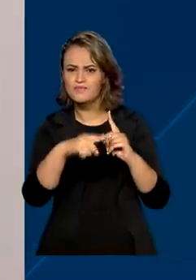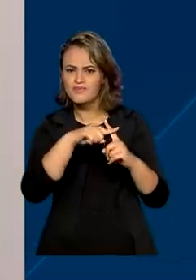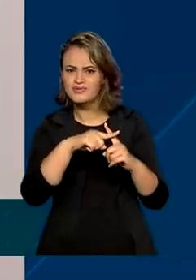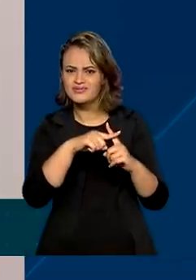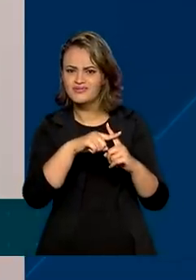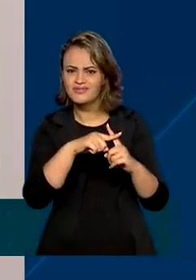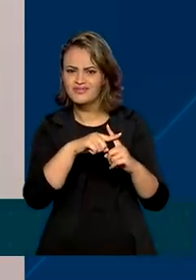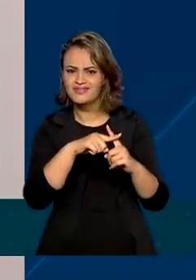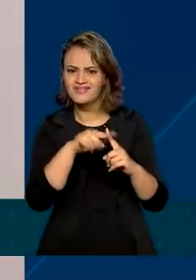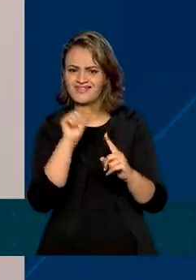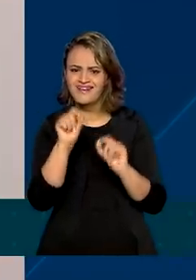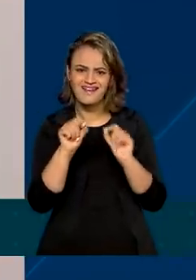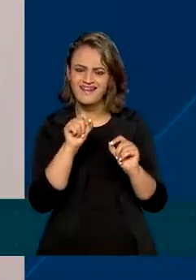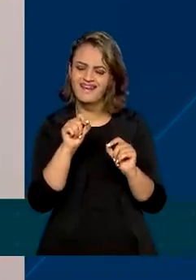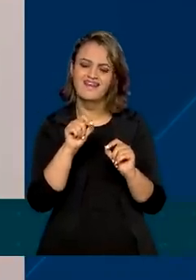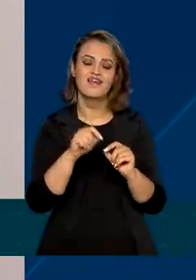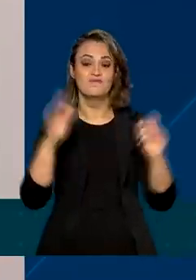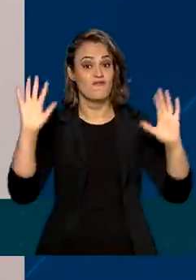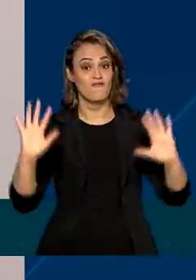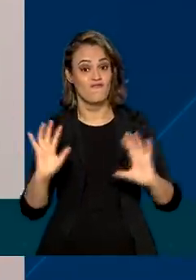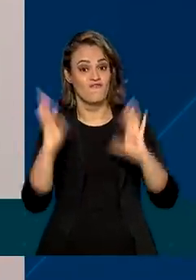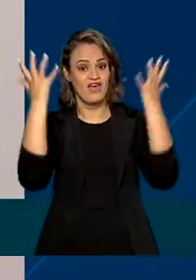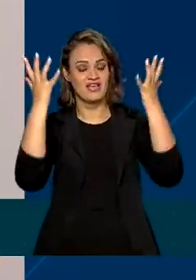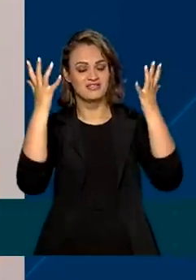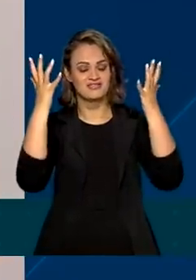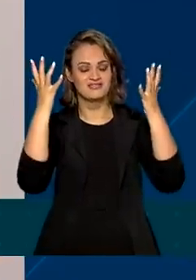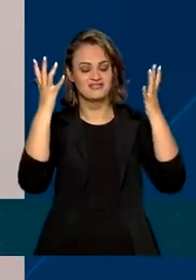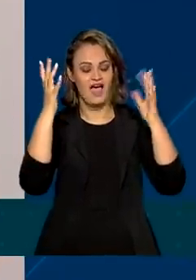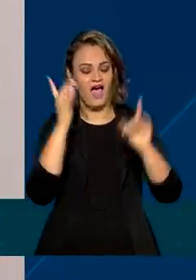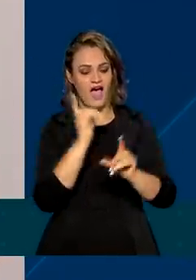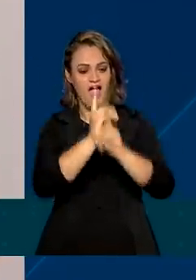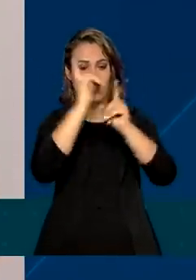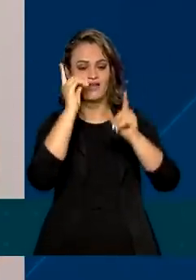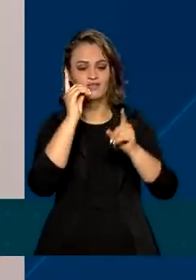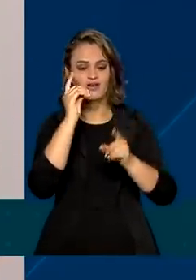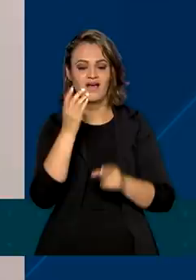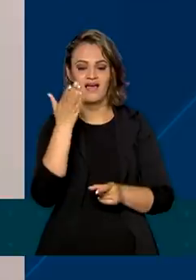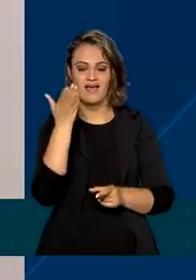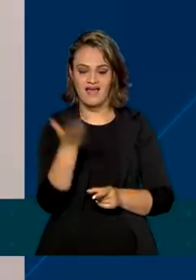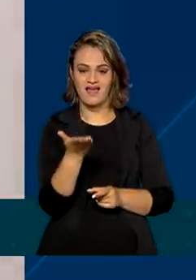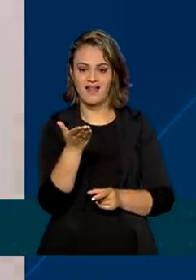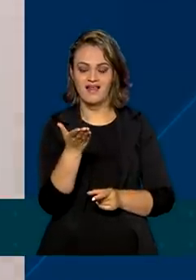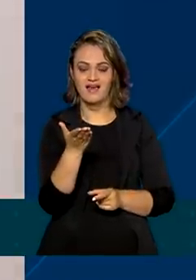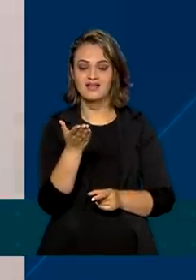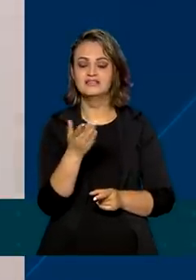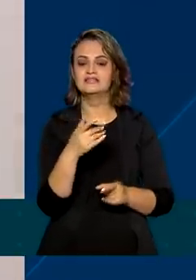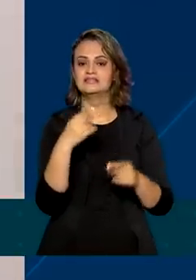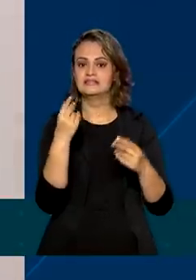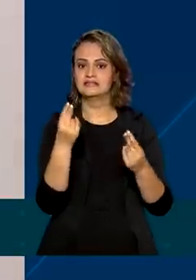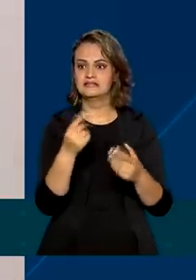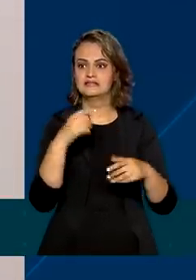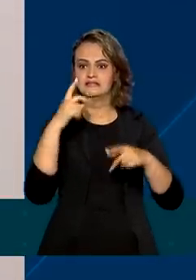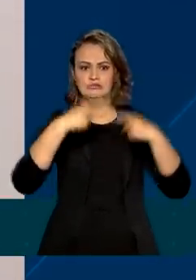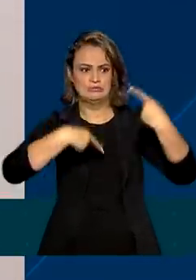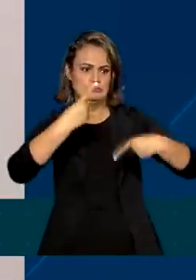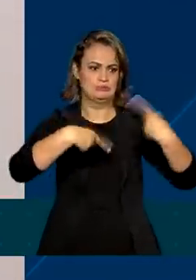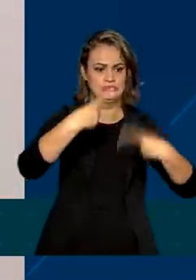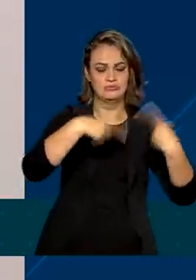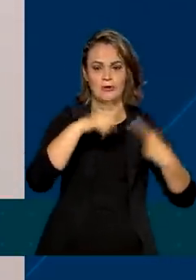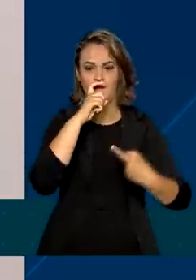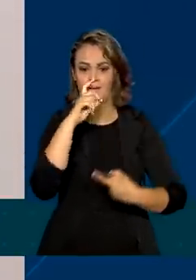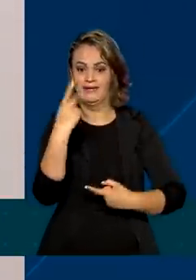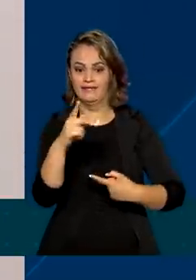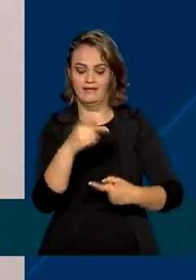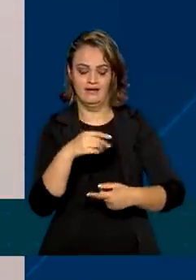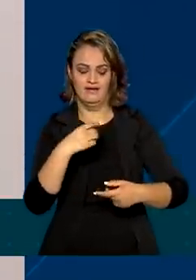Foi assim, com uma festa, um chá revelação, que a Milena, depois de muitas discussões com o pai